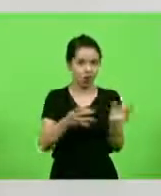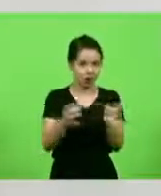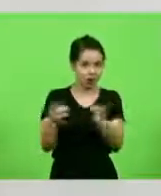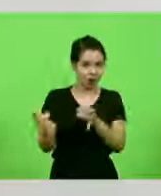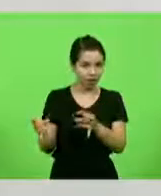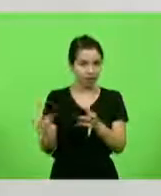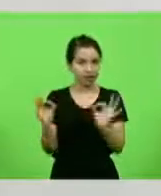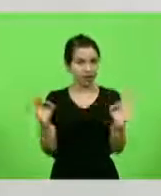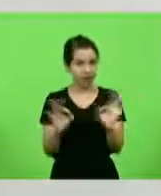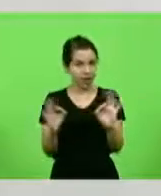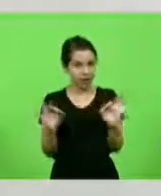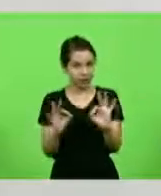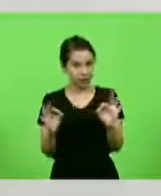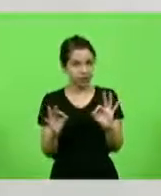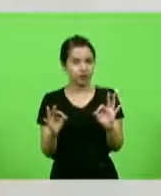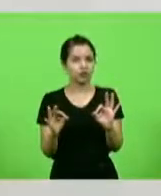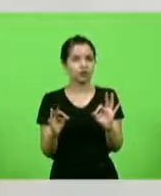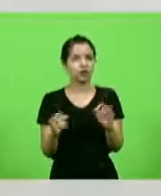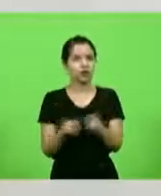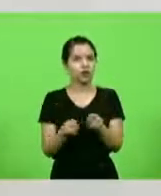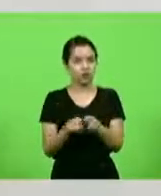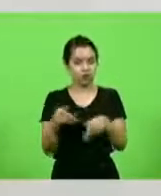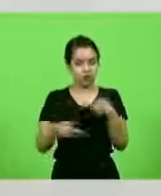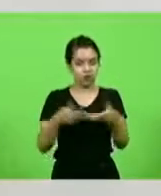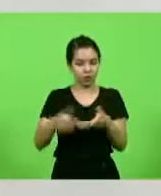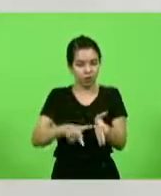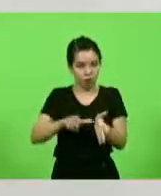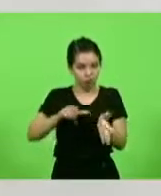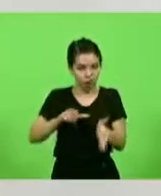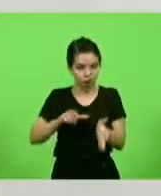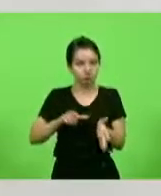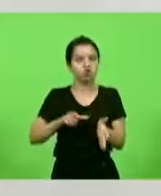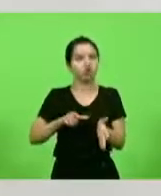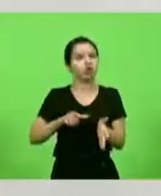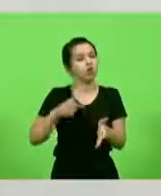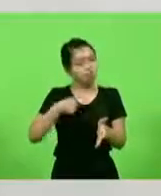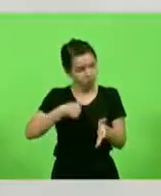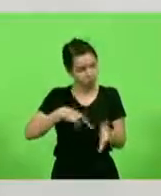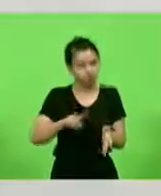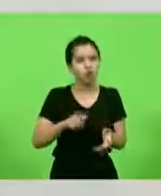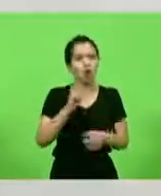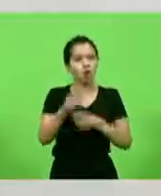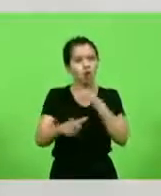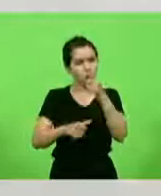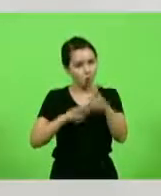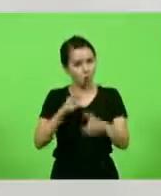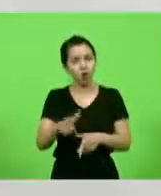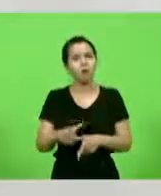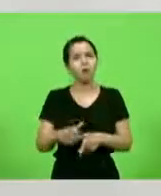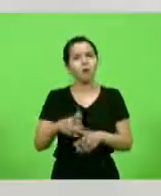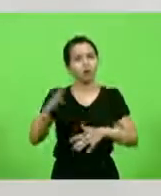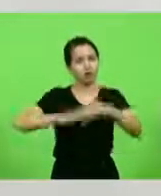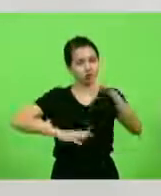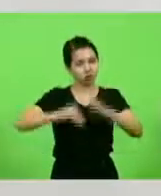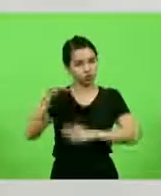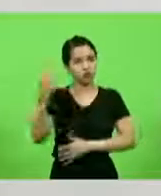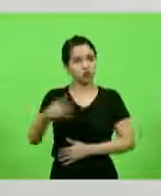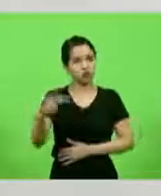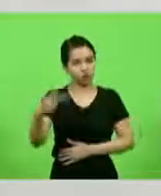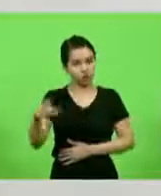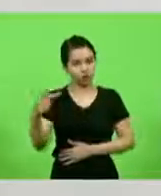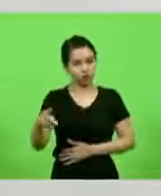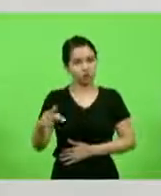adoção do tratamento precoce, vai ter minha crítica, eu vou para cima. Eu vou pelas ações dela, porque eu sei que,